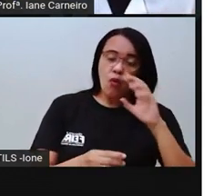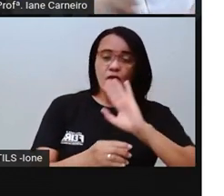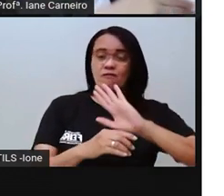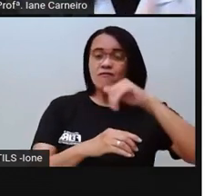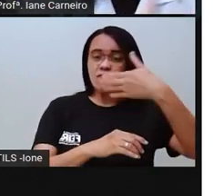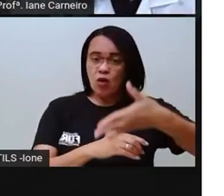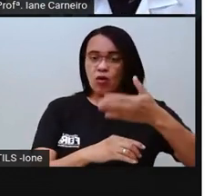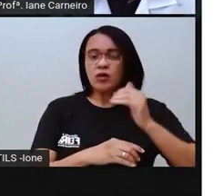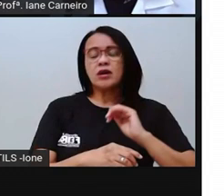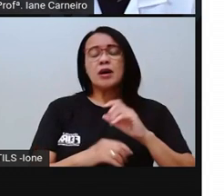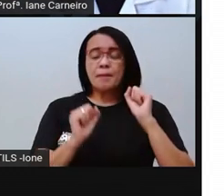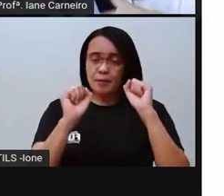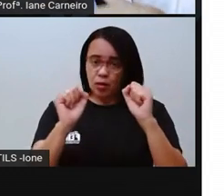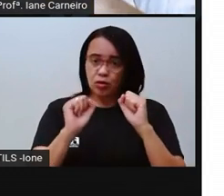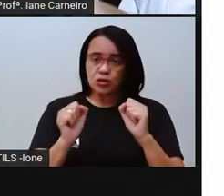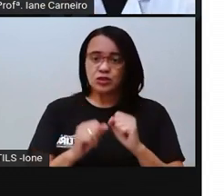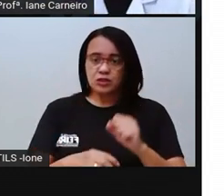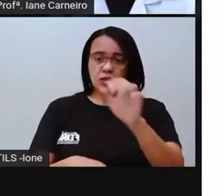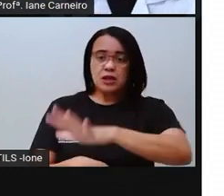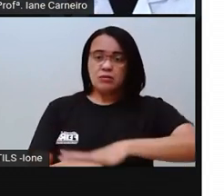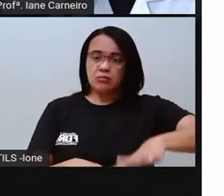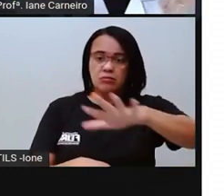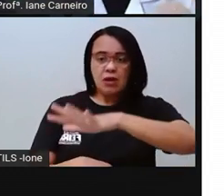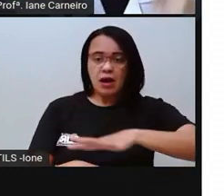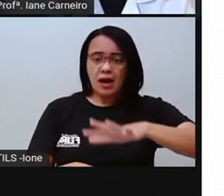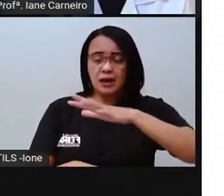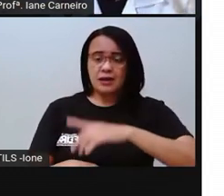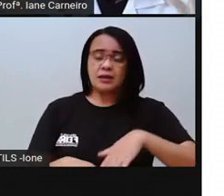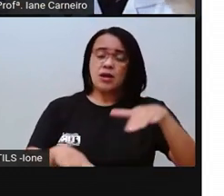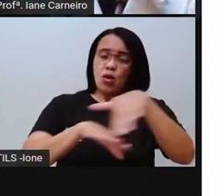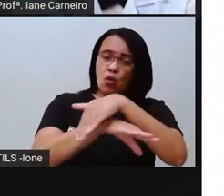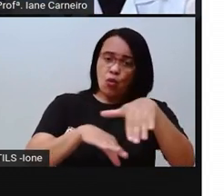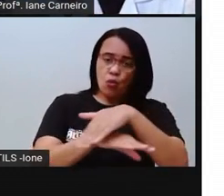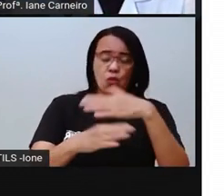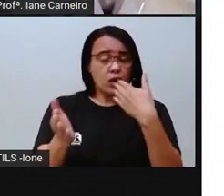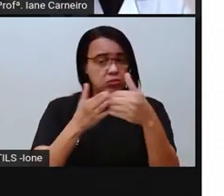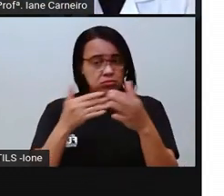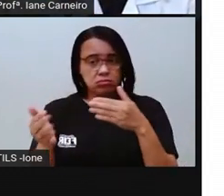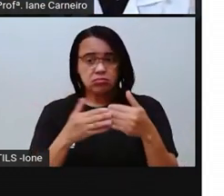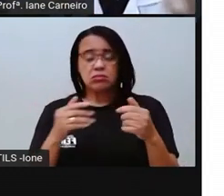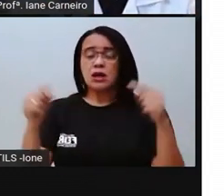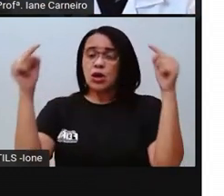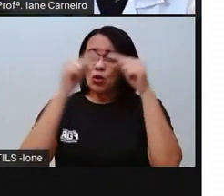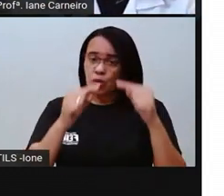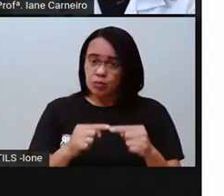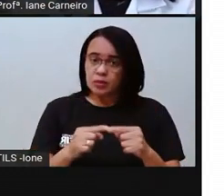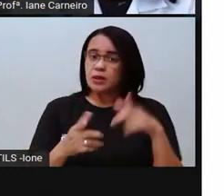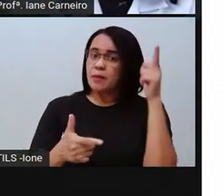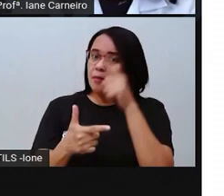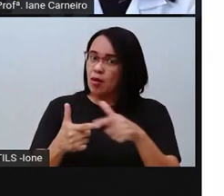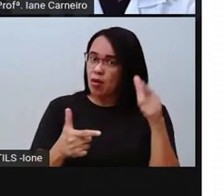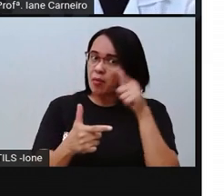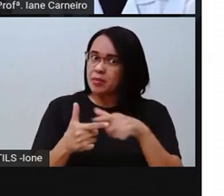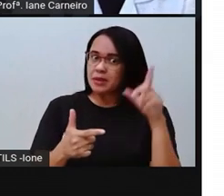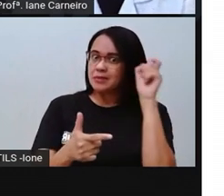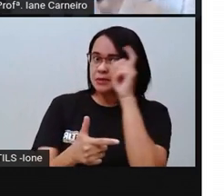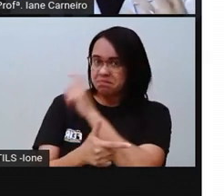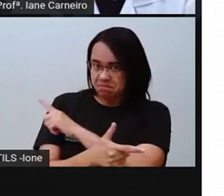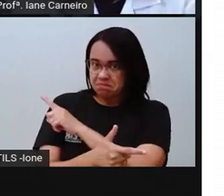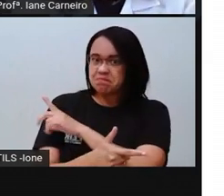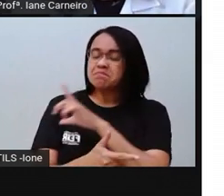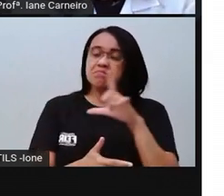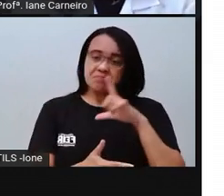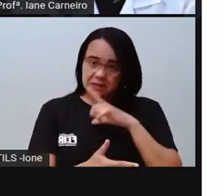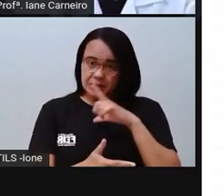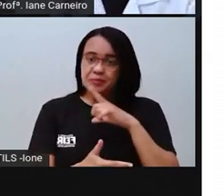né? Pode ser no quintal, pode ser na rua da sua casa. Então, isso se considera um acidente doméstico, né? E